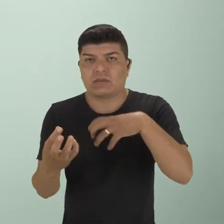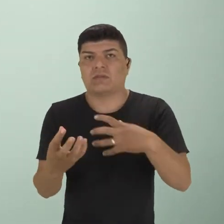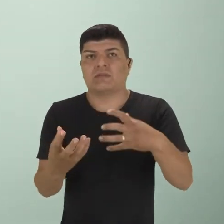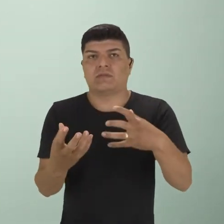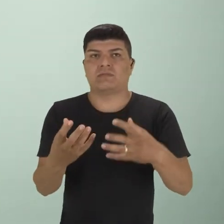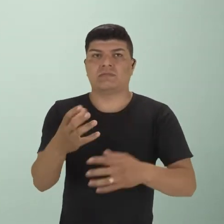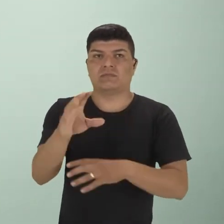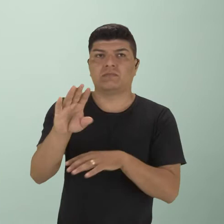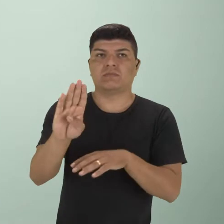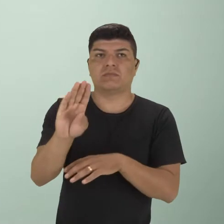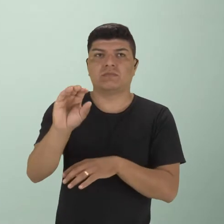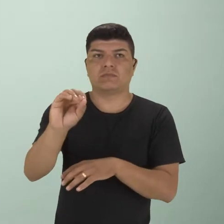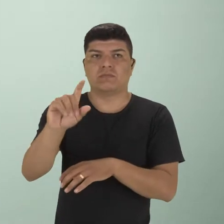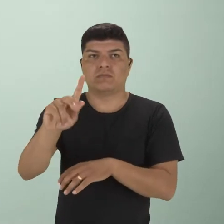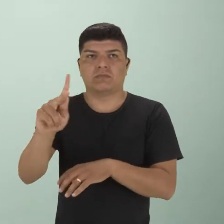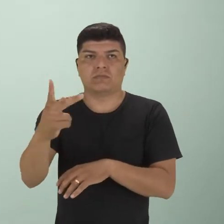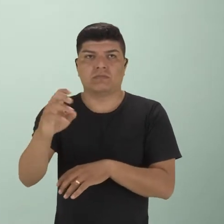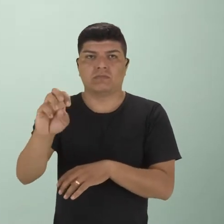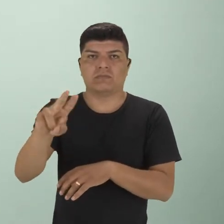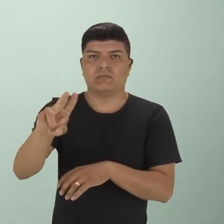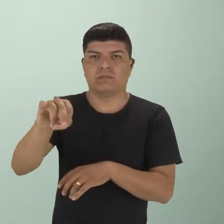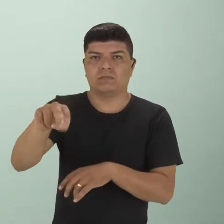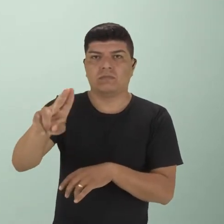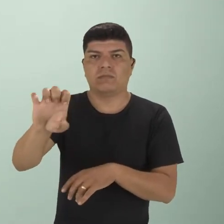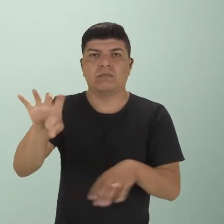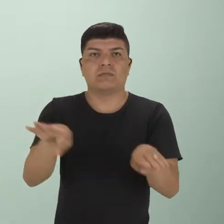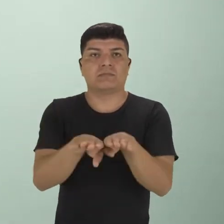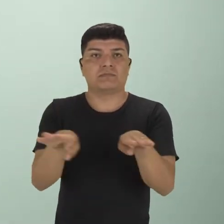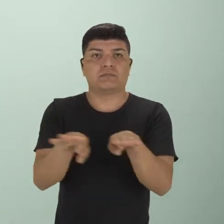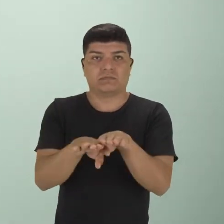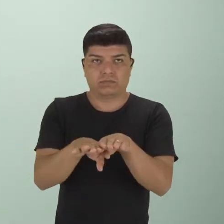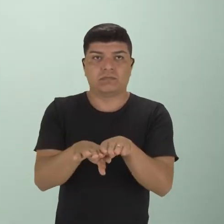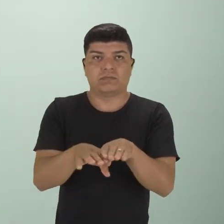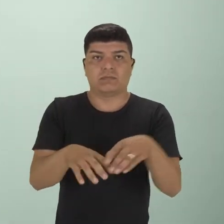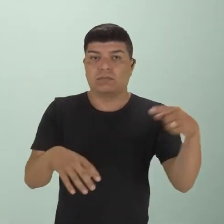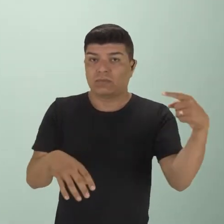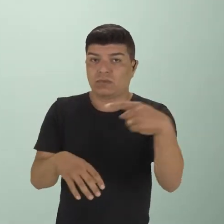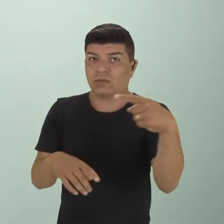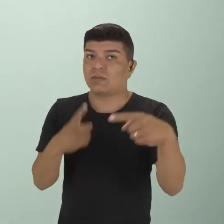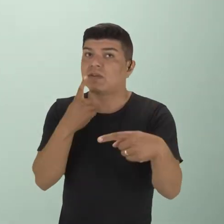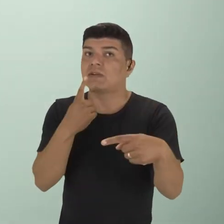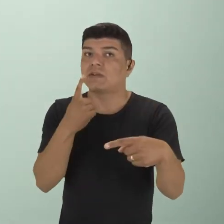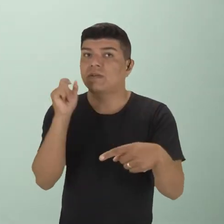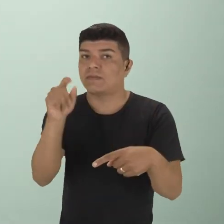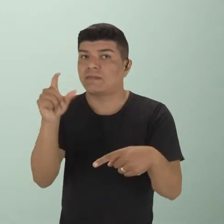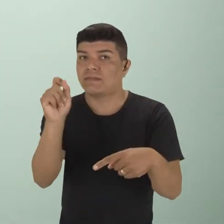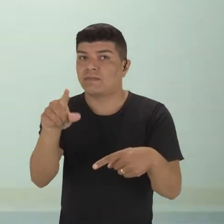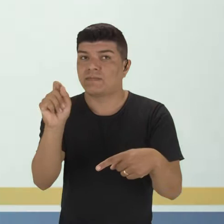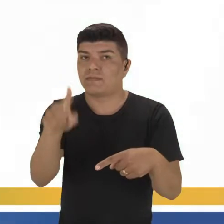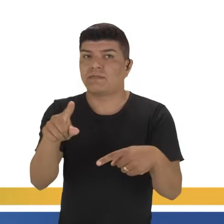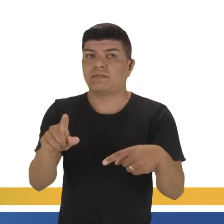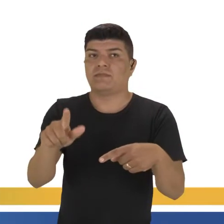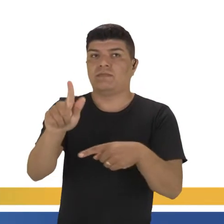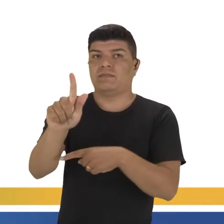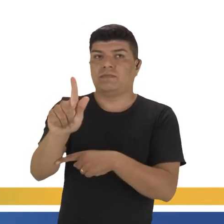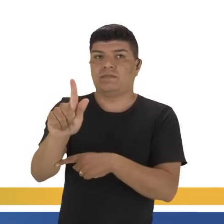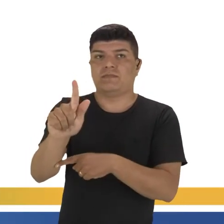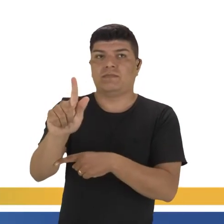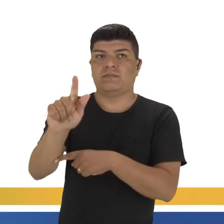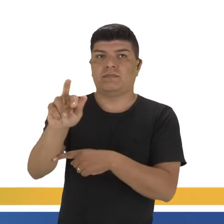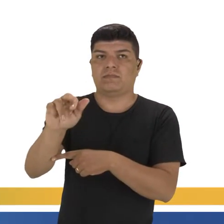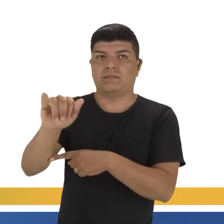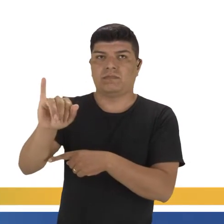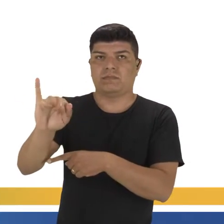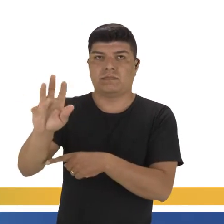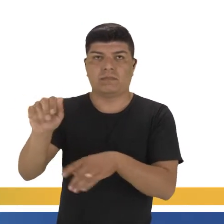Bolsheviks. Justamente porque foi impactante essa maioria. Dá uma olhada lá na setinha. Vem do agrário para o socialismo